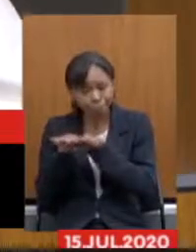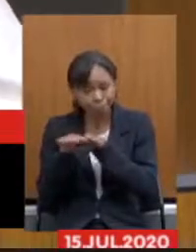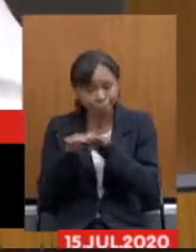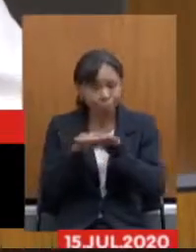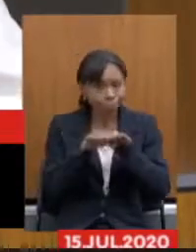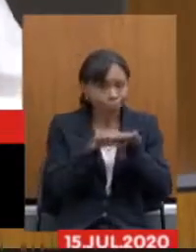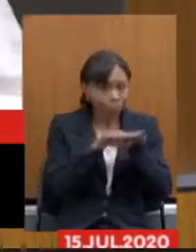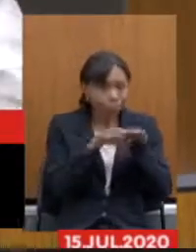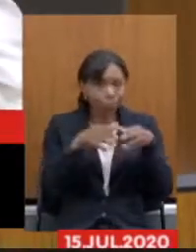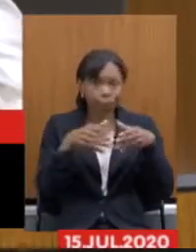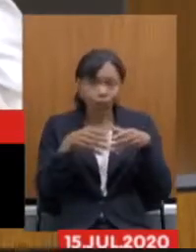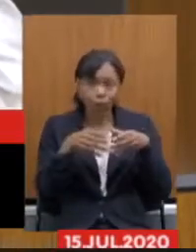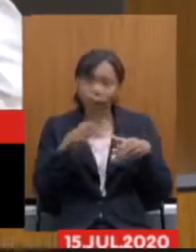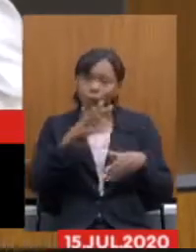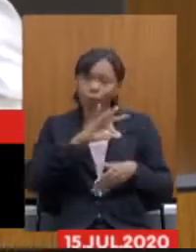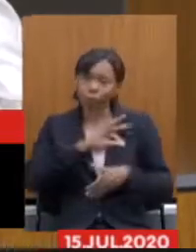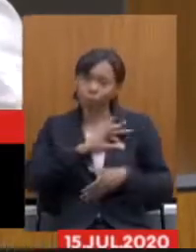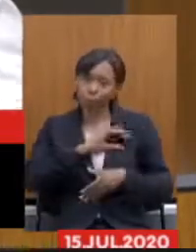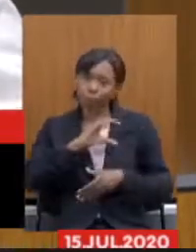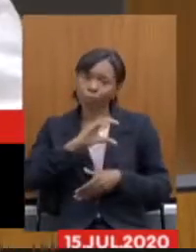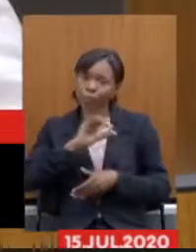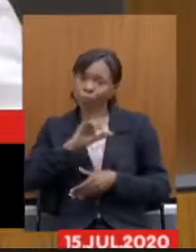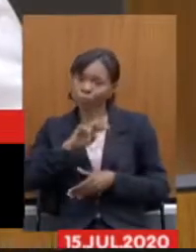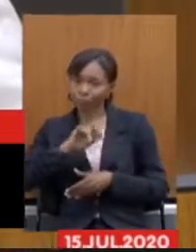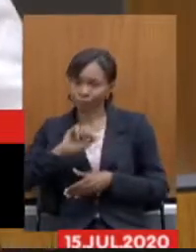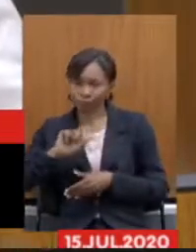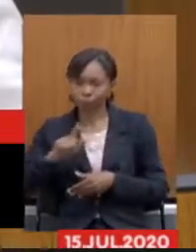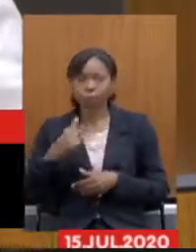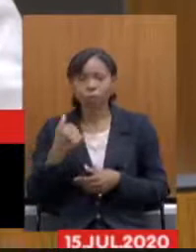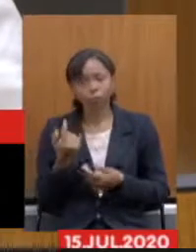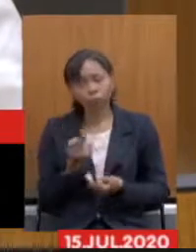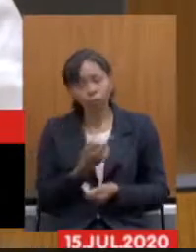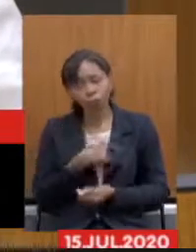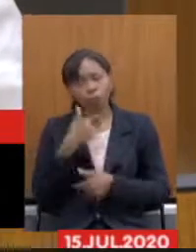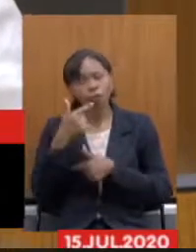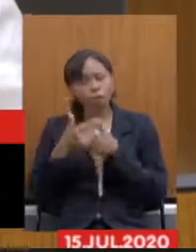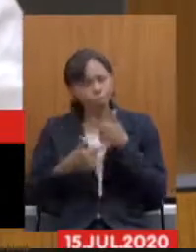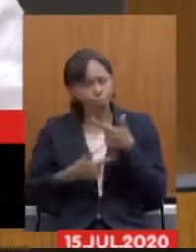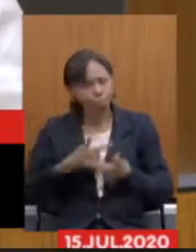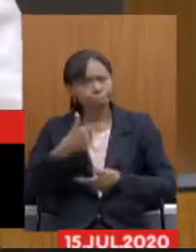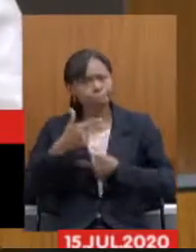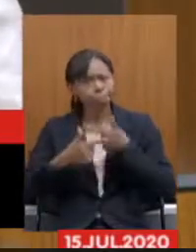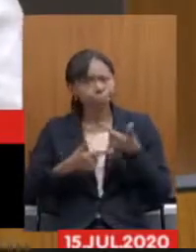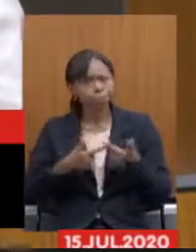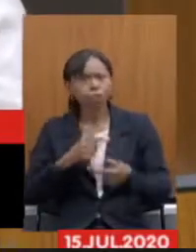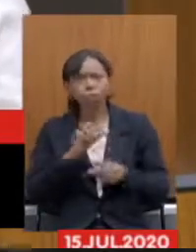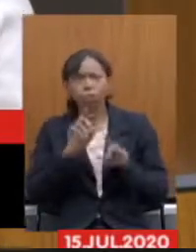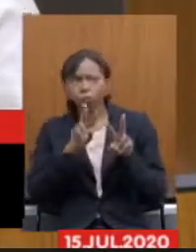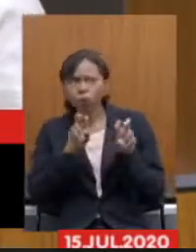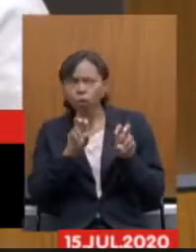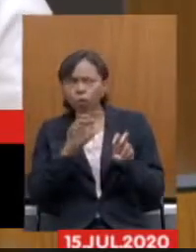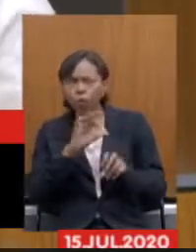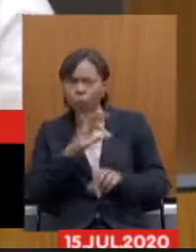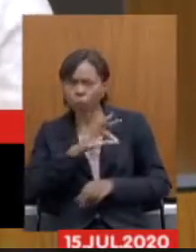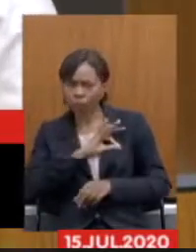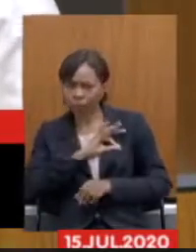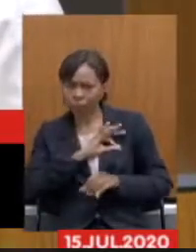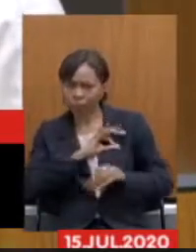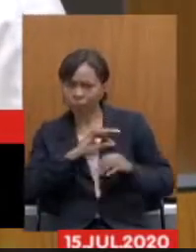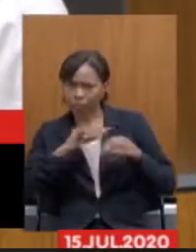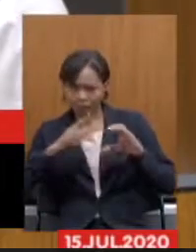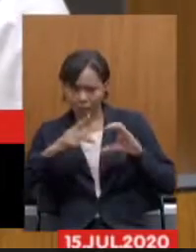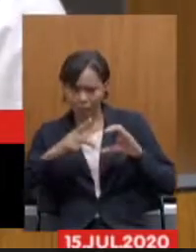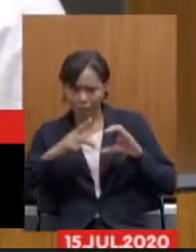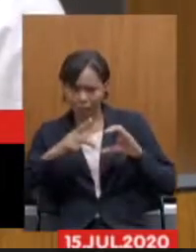buscam então estamos trabalhando por todas as lutas com relação a polícia civil e as demandas genéricas